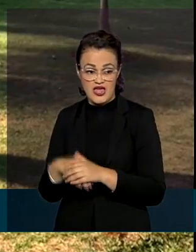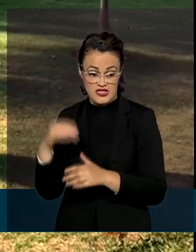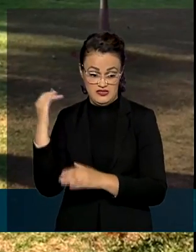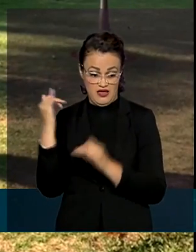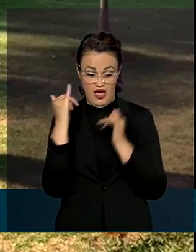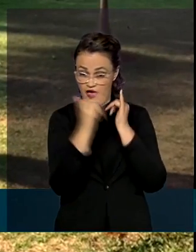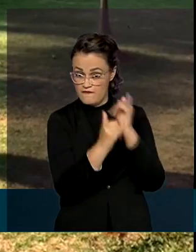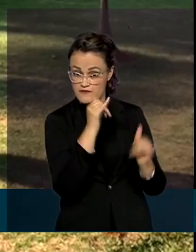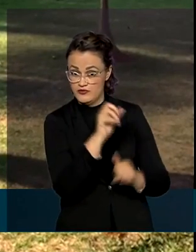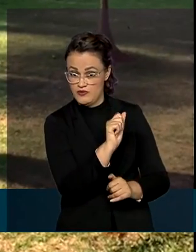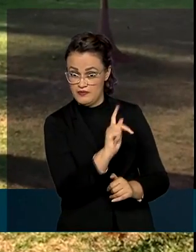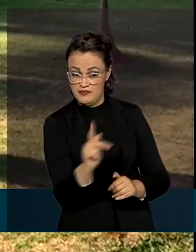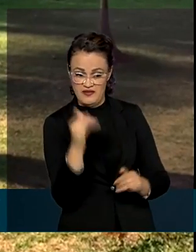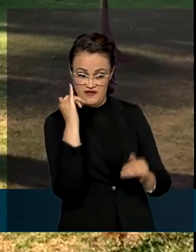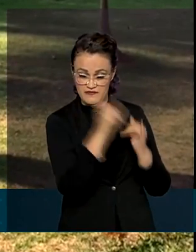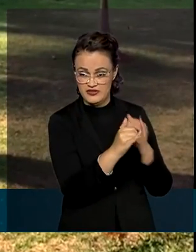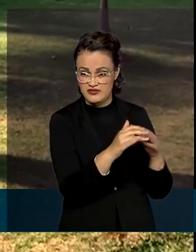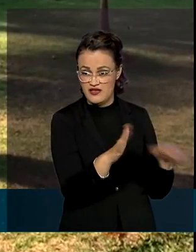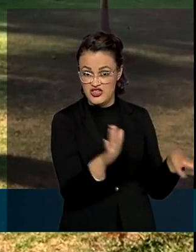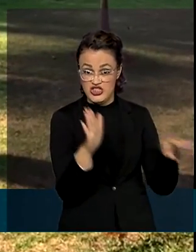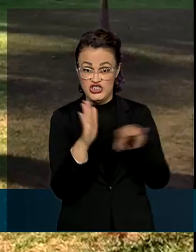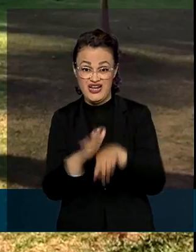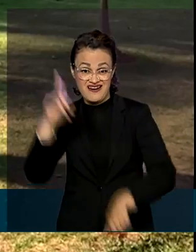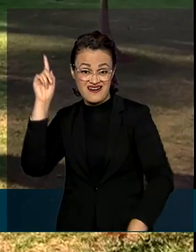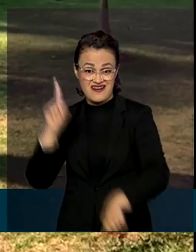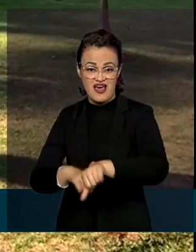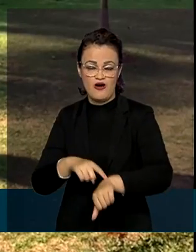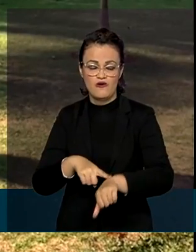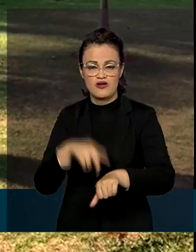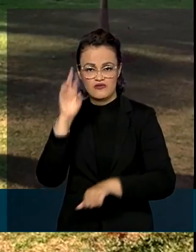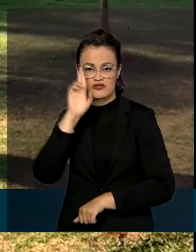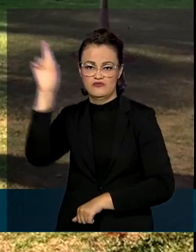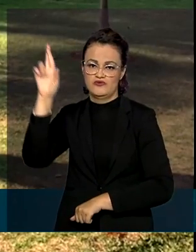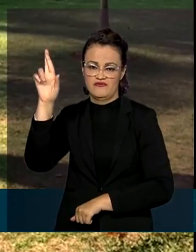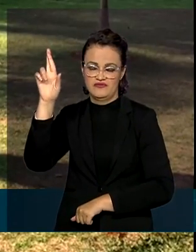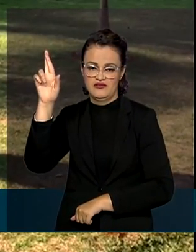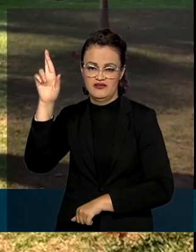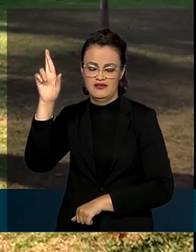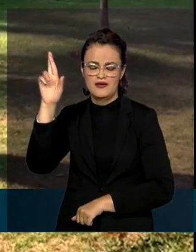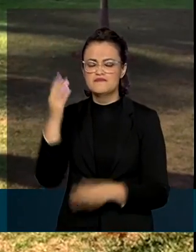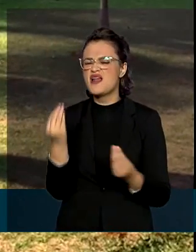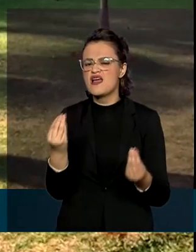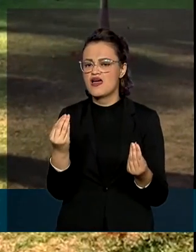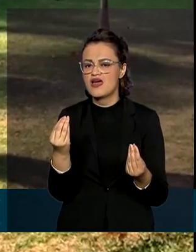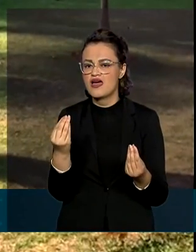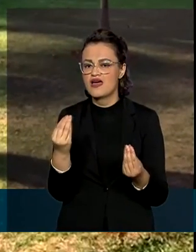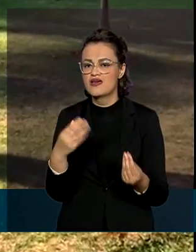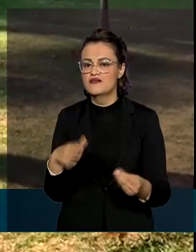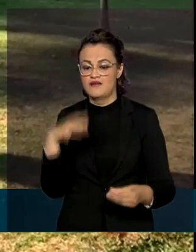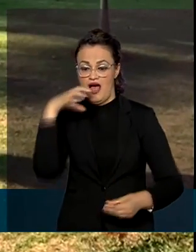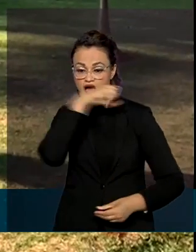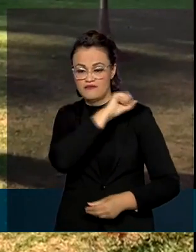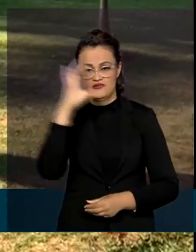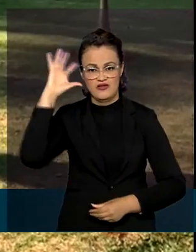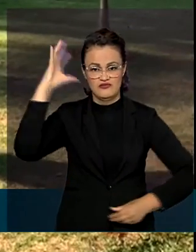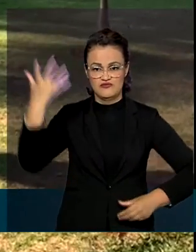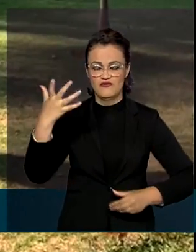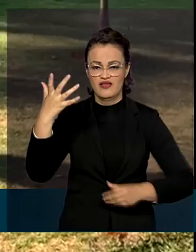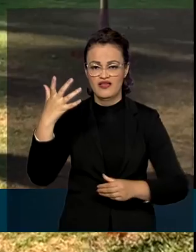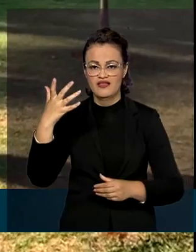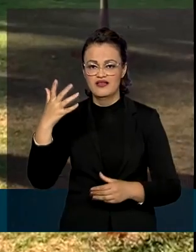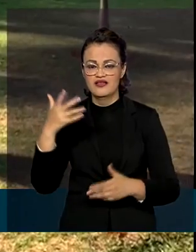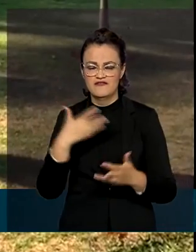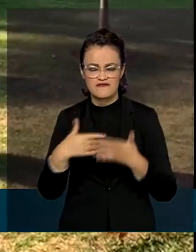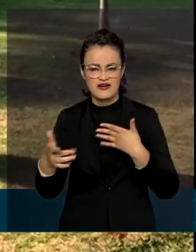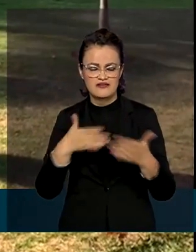enviados pelo cidadão chegam em tempo real aos gestores. A ideia é tornar mais ágil e efetivo